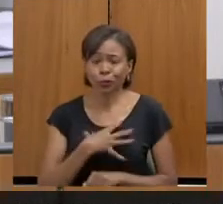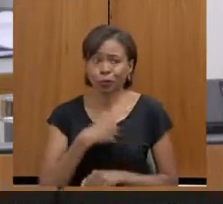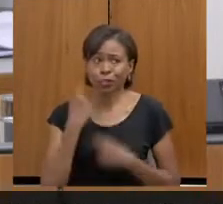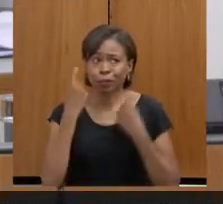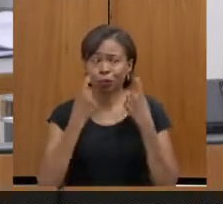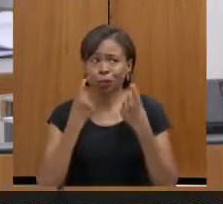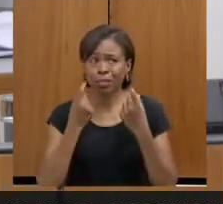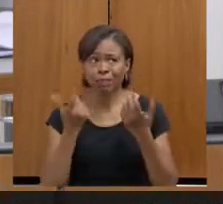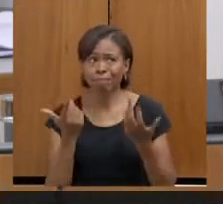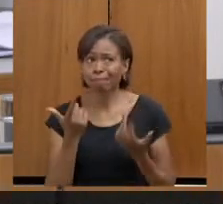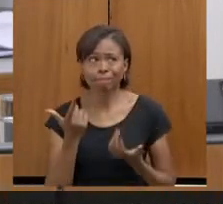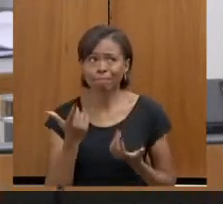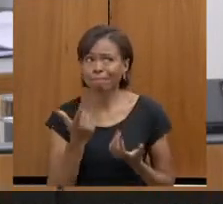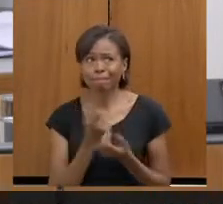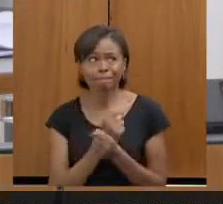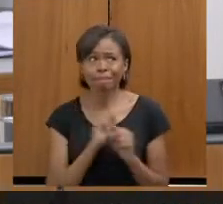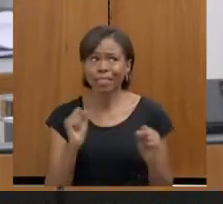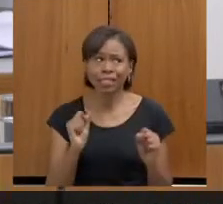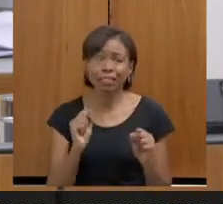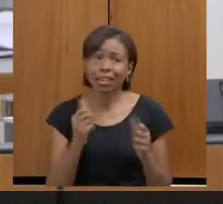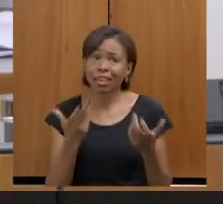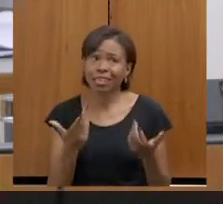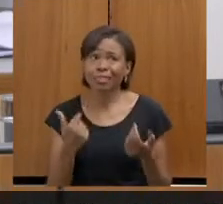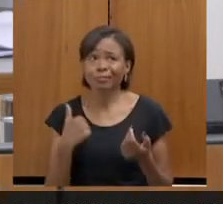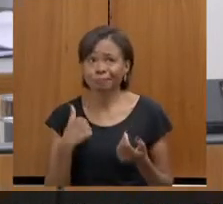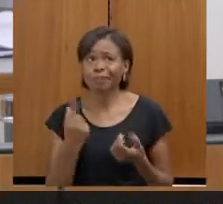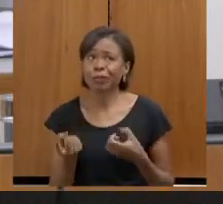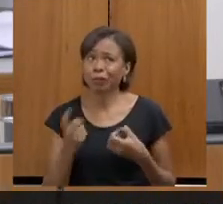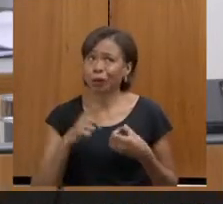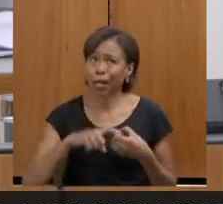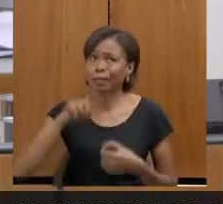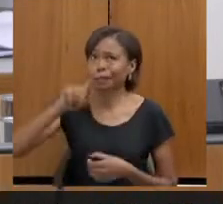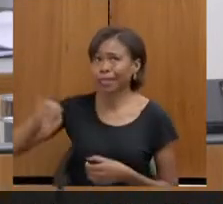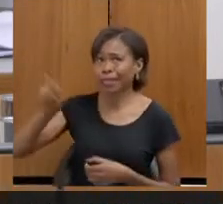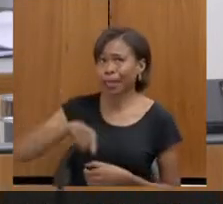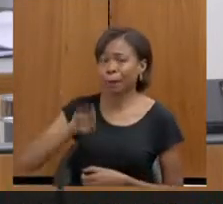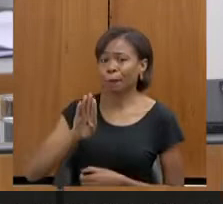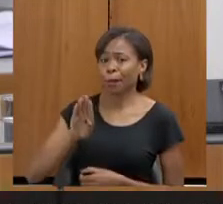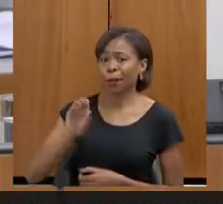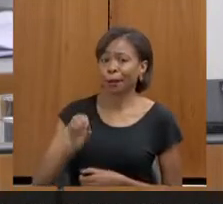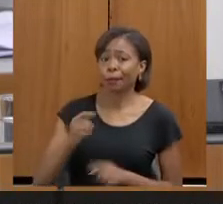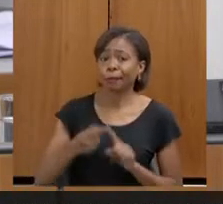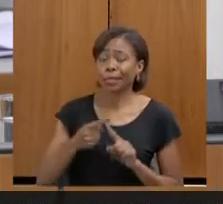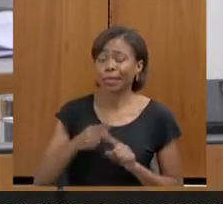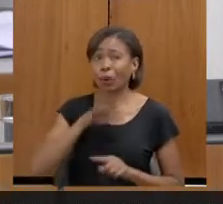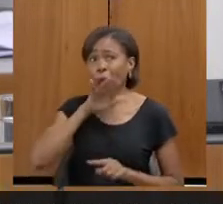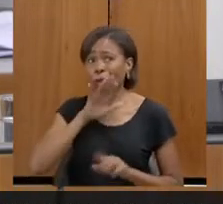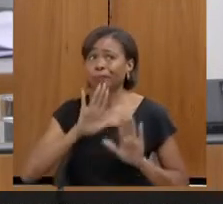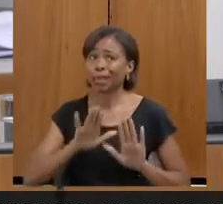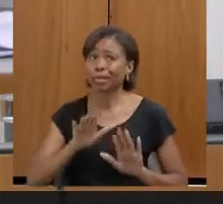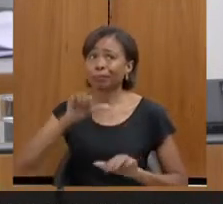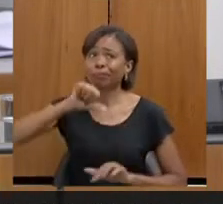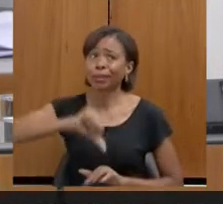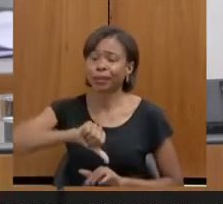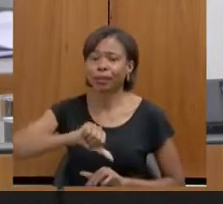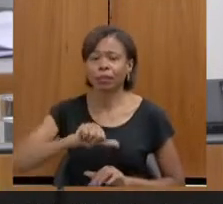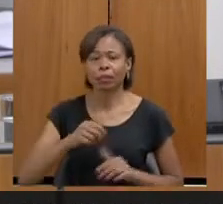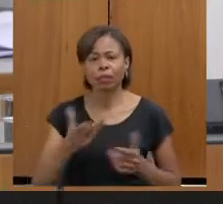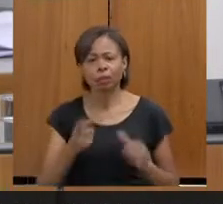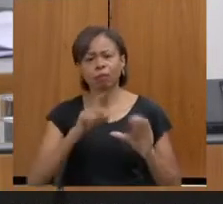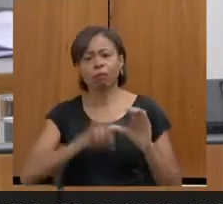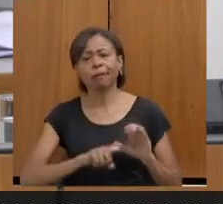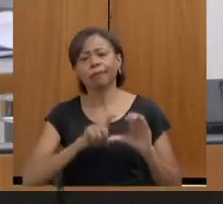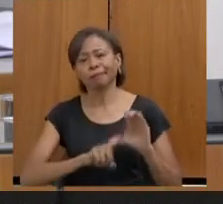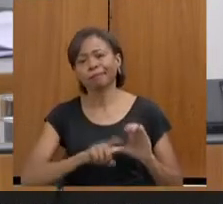vou conseguir, então, não posso mexer, vou continuar apanhando, que do ruim está o menos pior. E isso a gente tem que